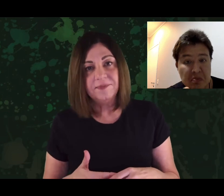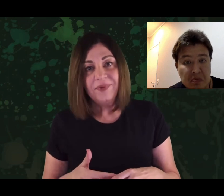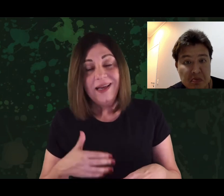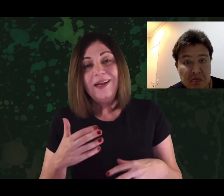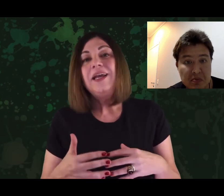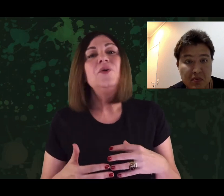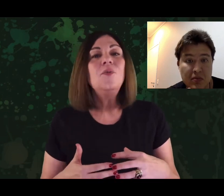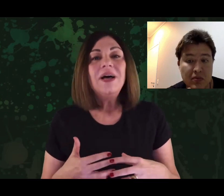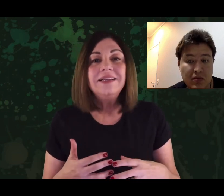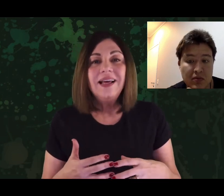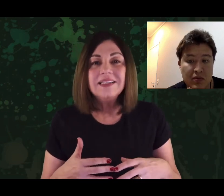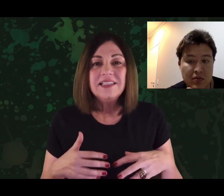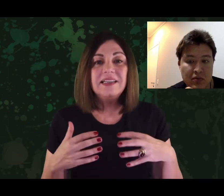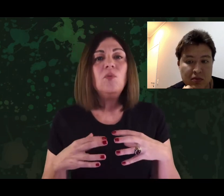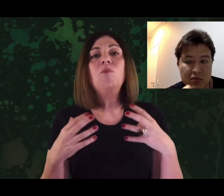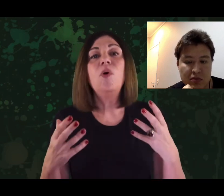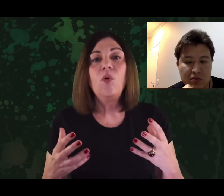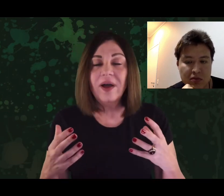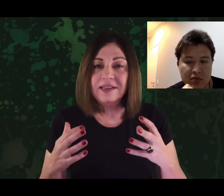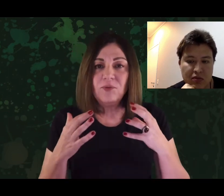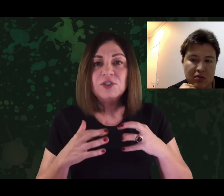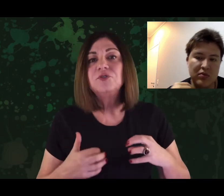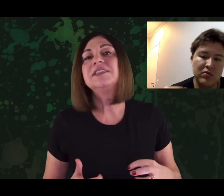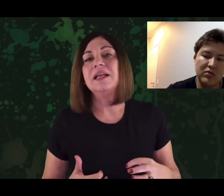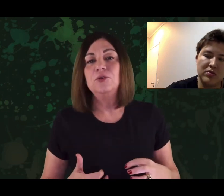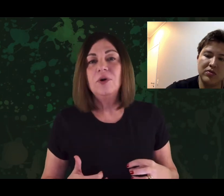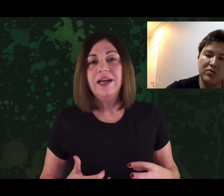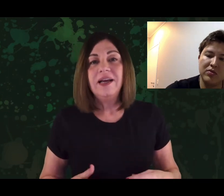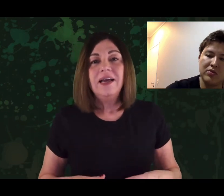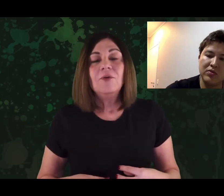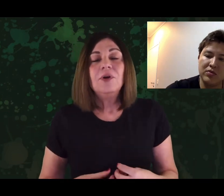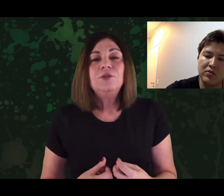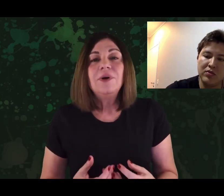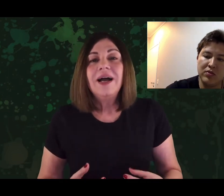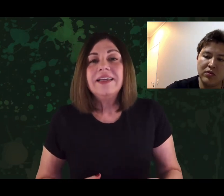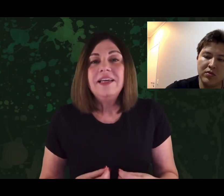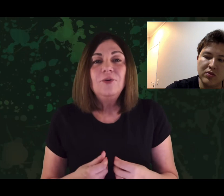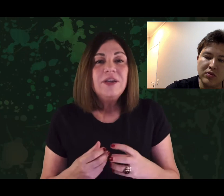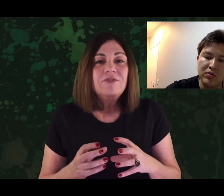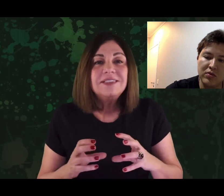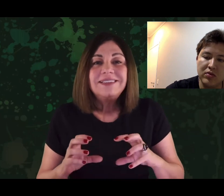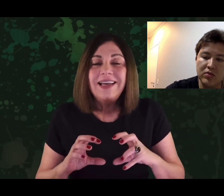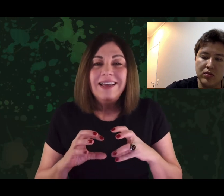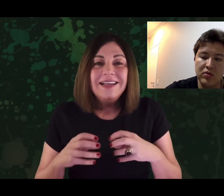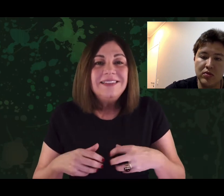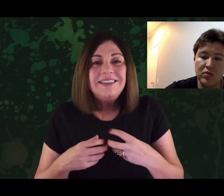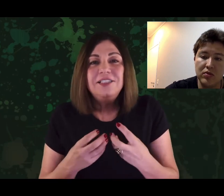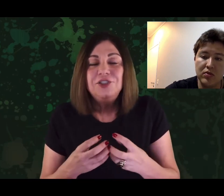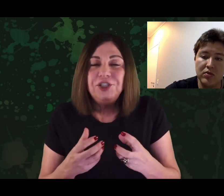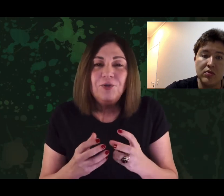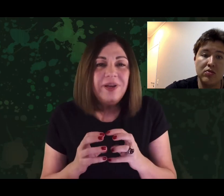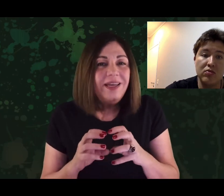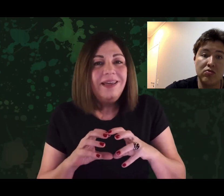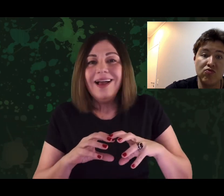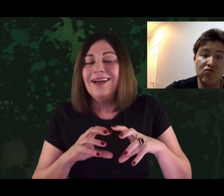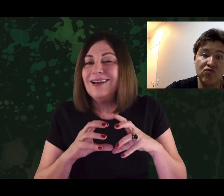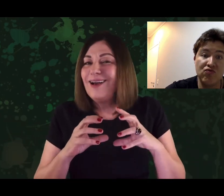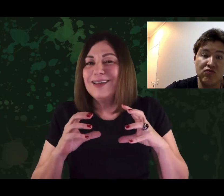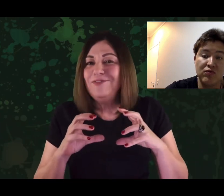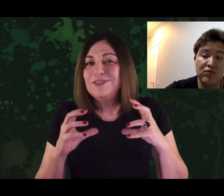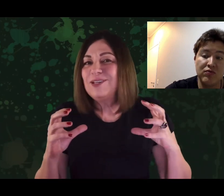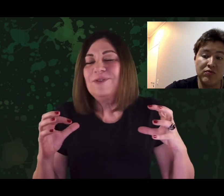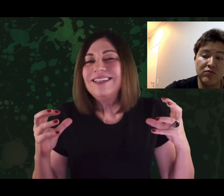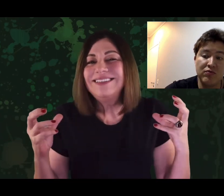cabeça. Nenhuma delas é tão boa, tão assustadora, quanto aquilo que você sentiu e